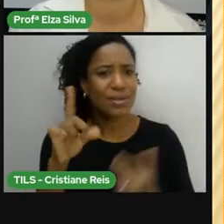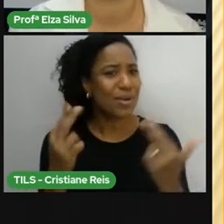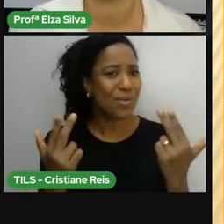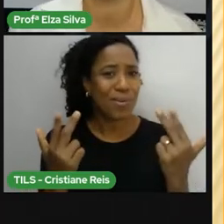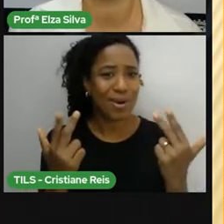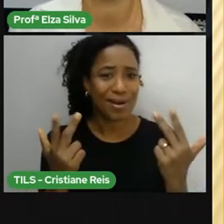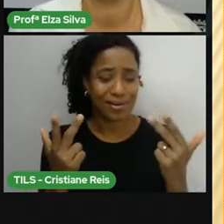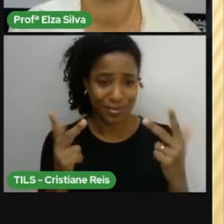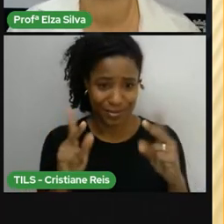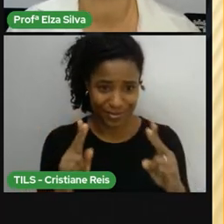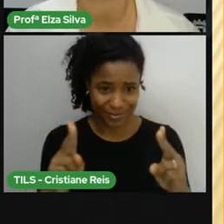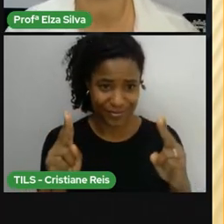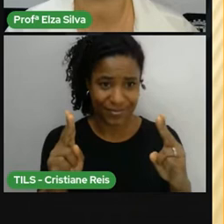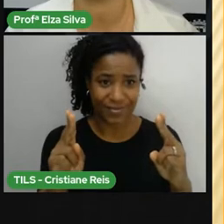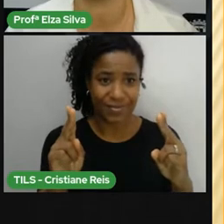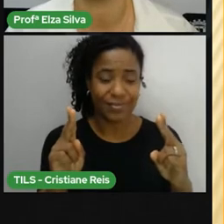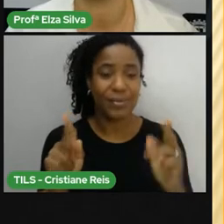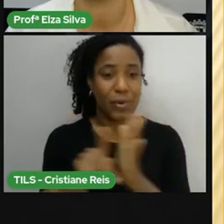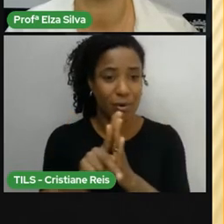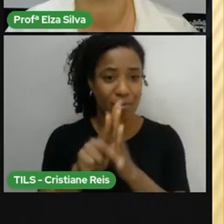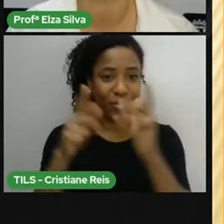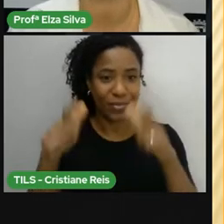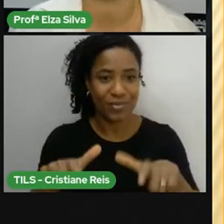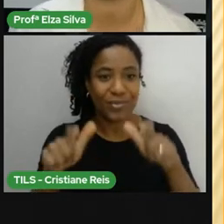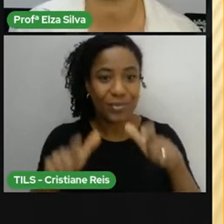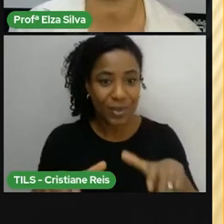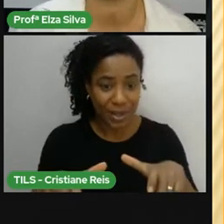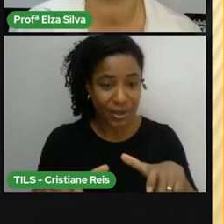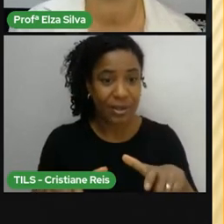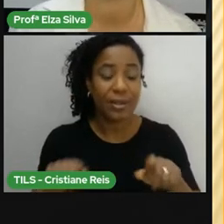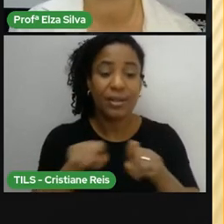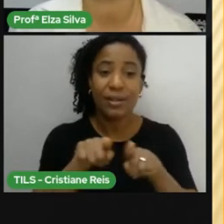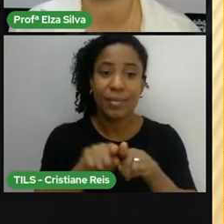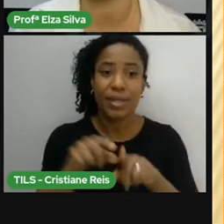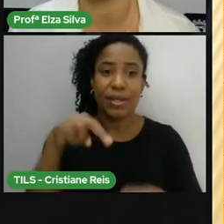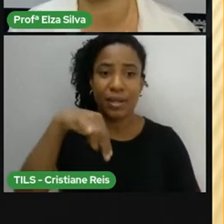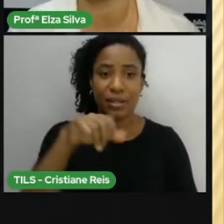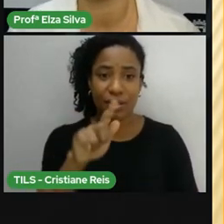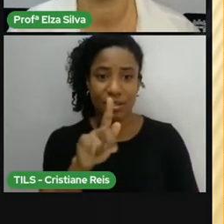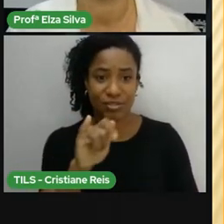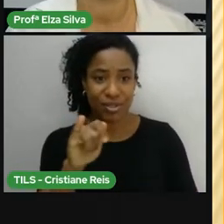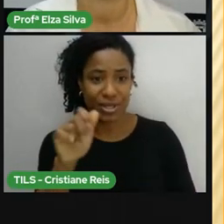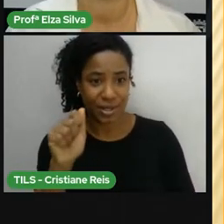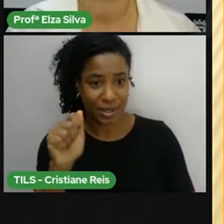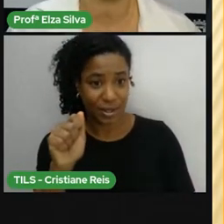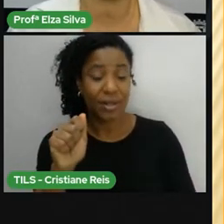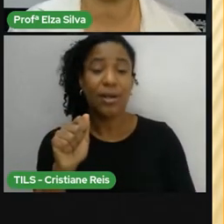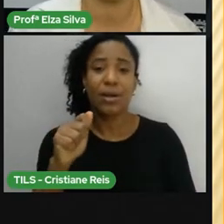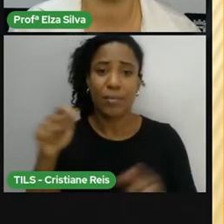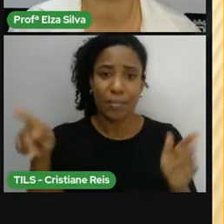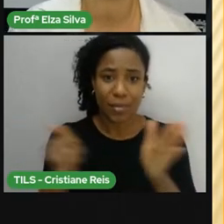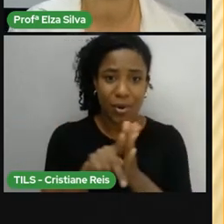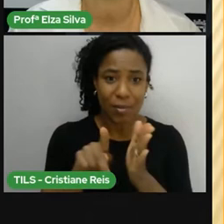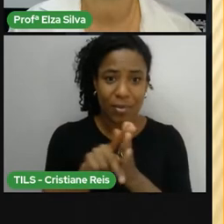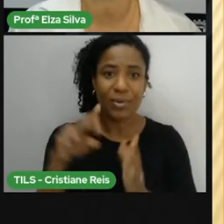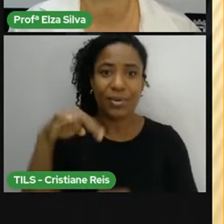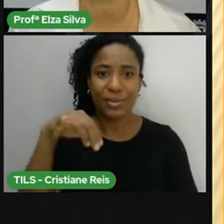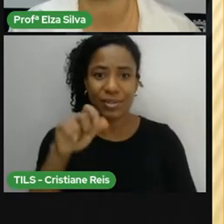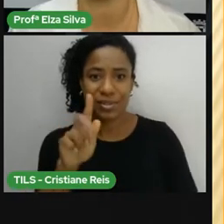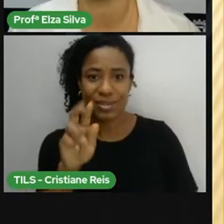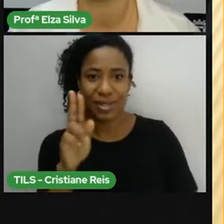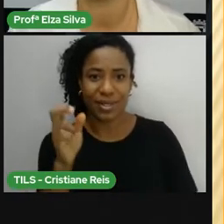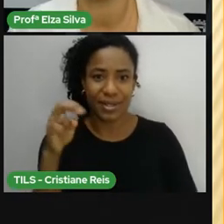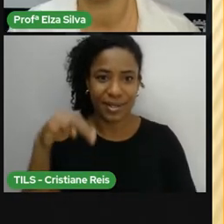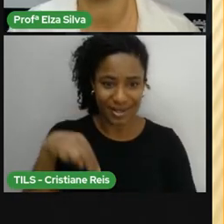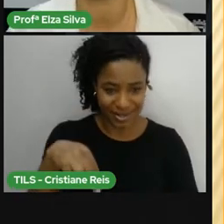Nigerian Nigerian Nigerian Nigerian Nigerian Nigerian Pakistani